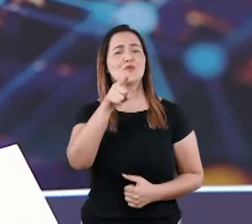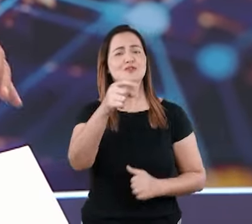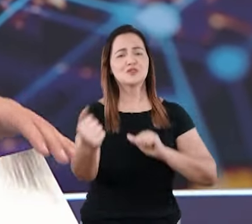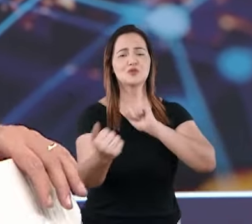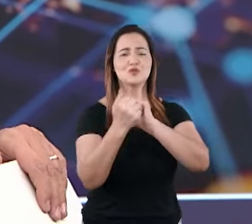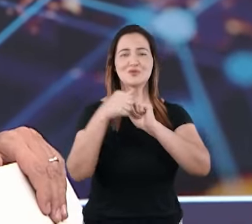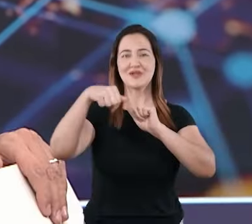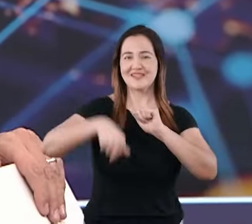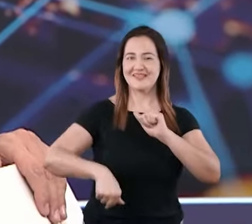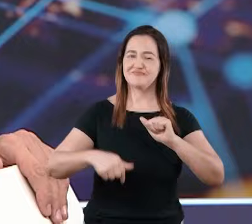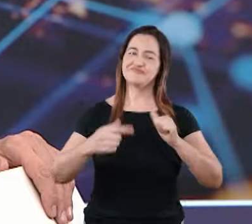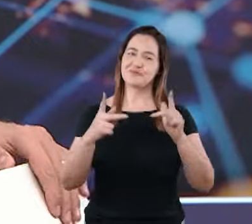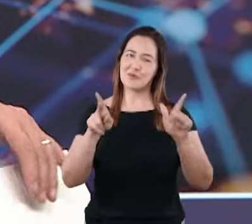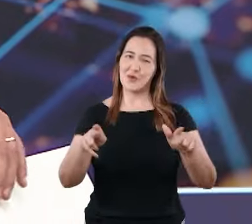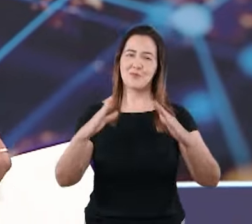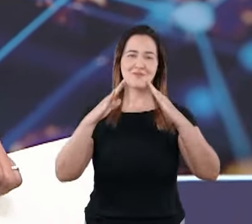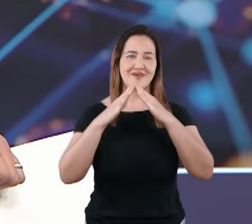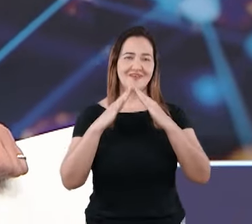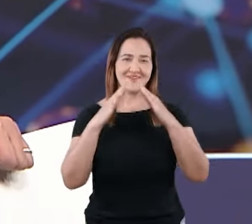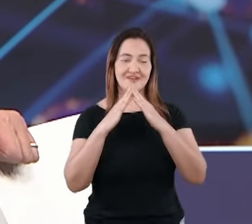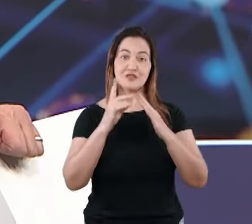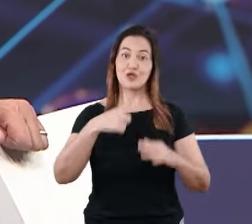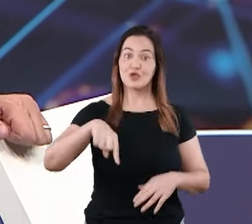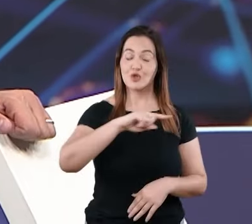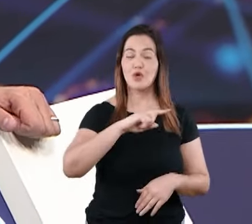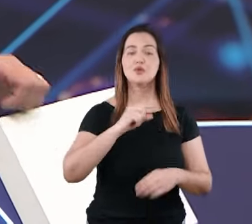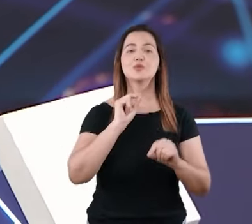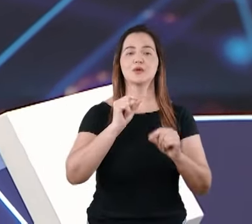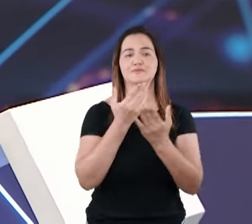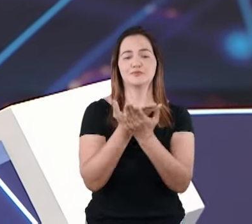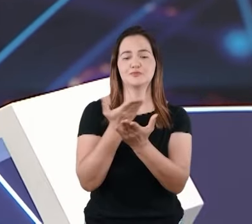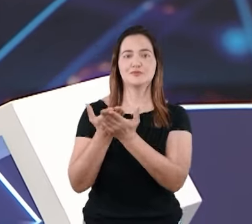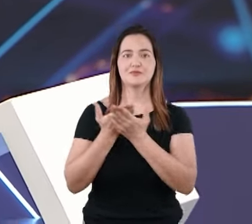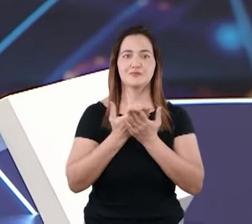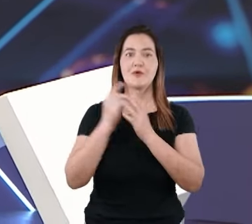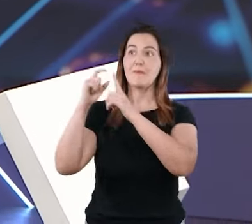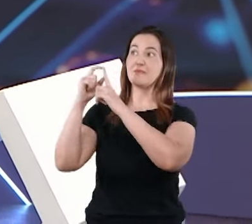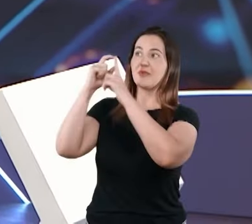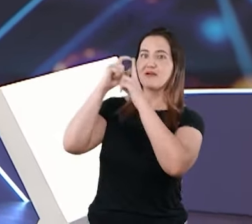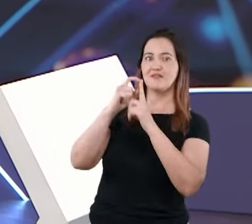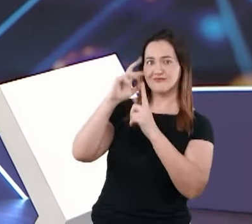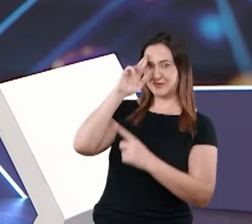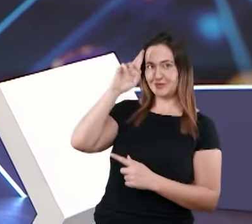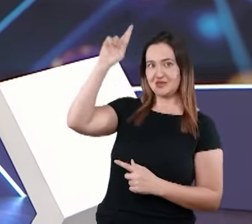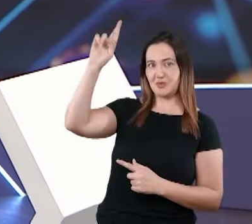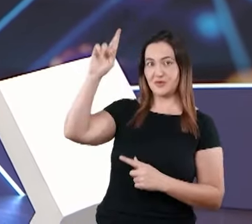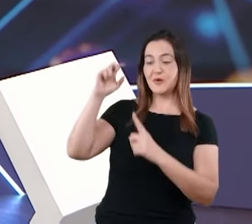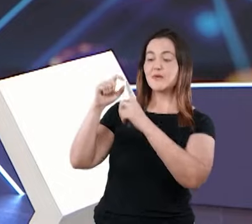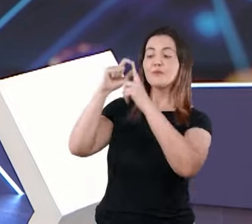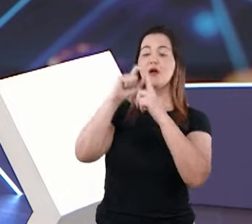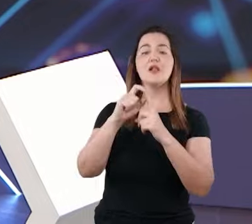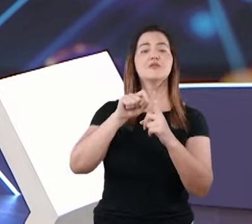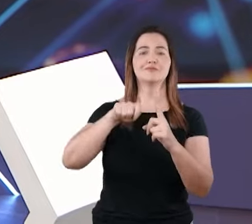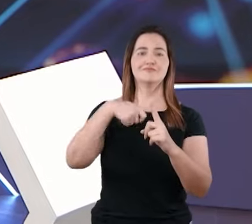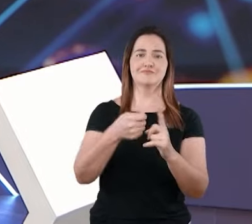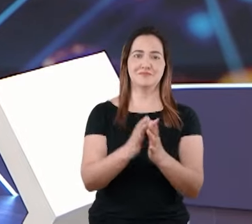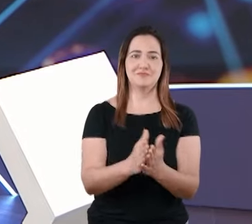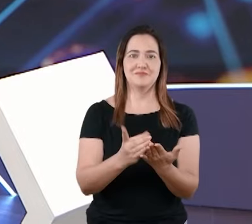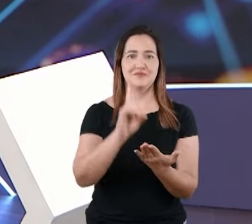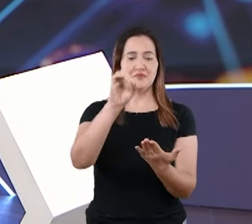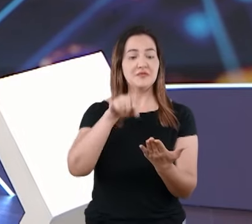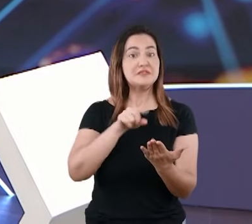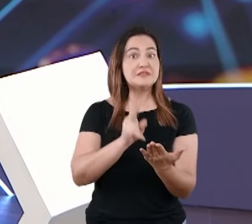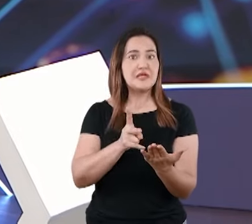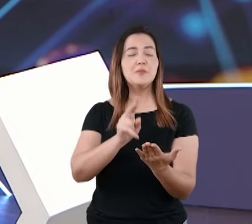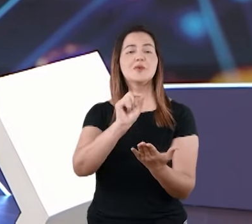aqui na nossa casa, onde juntos estudamos a Palavra do Senhor. Essa palavra que jamais volta vazia e que